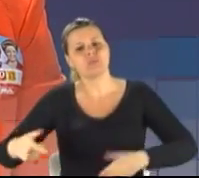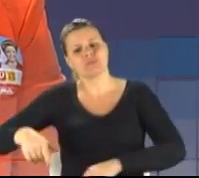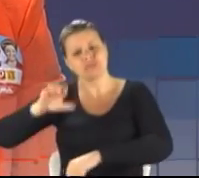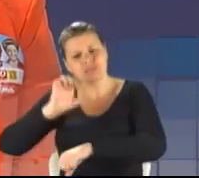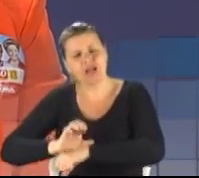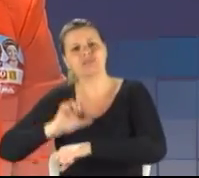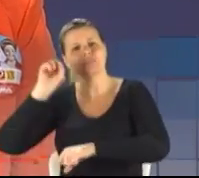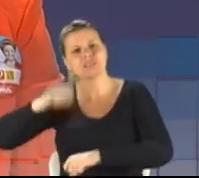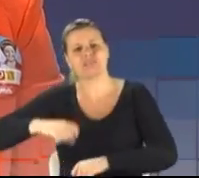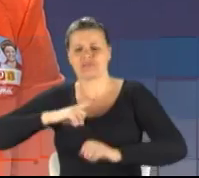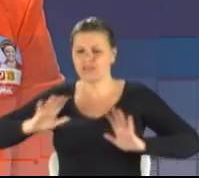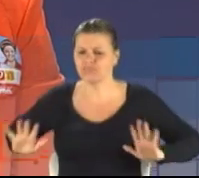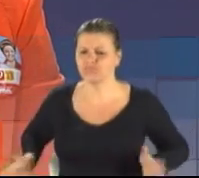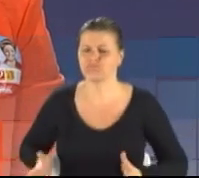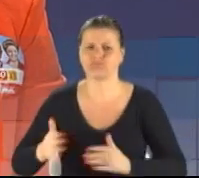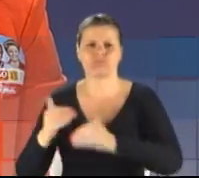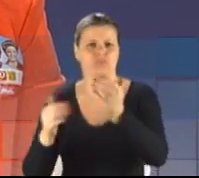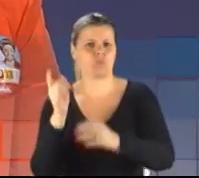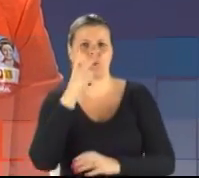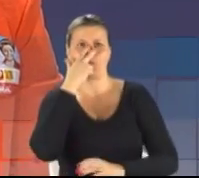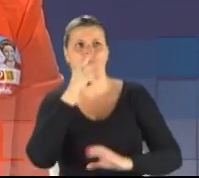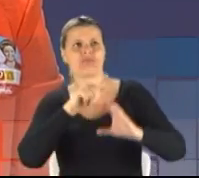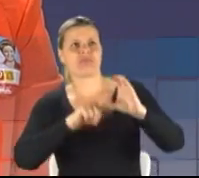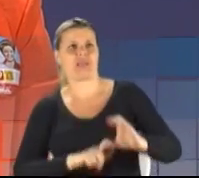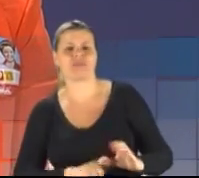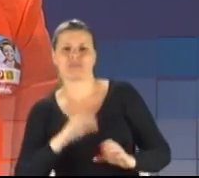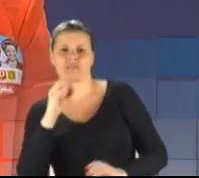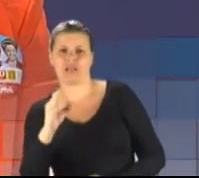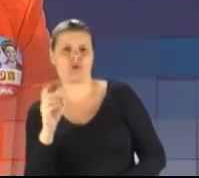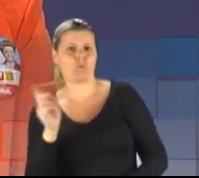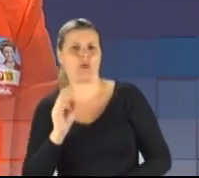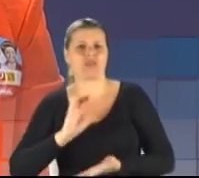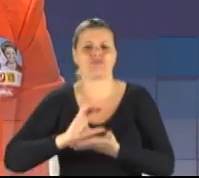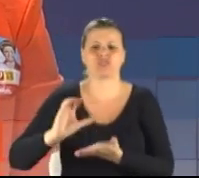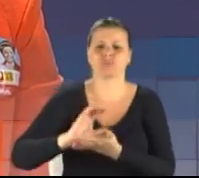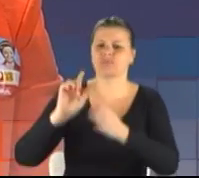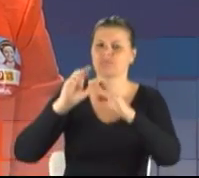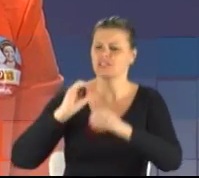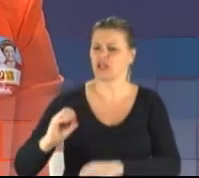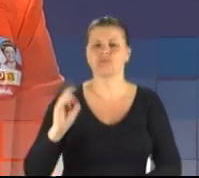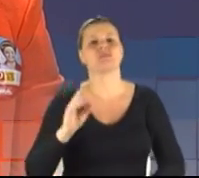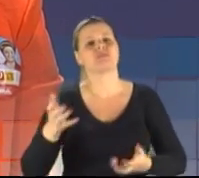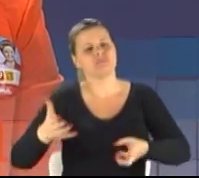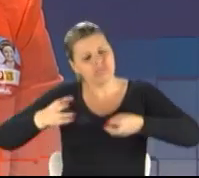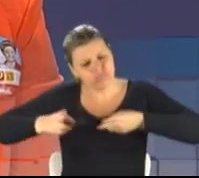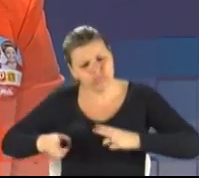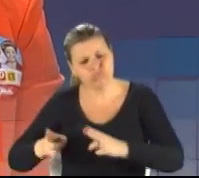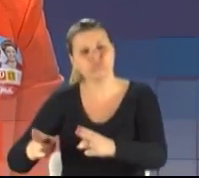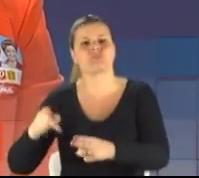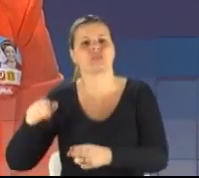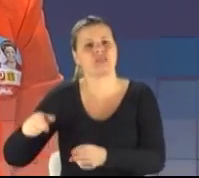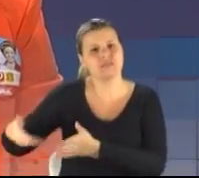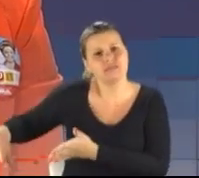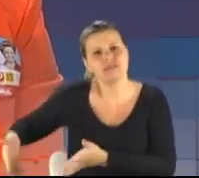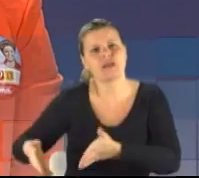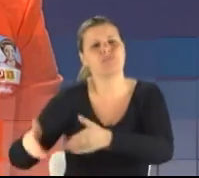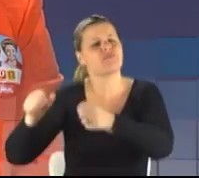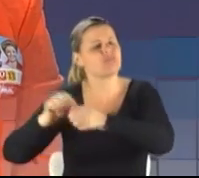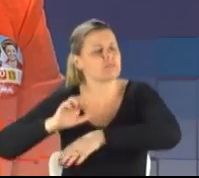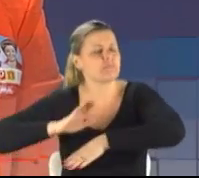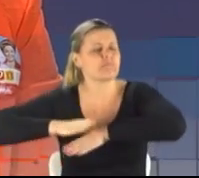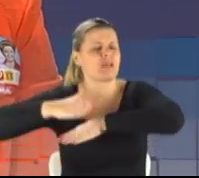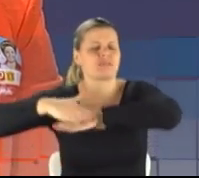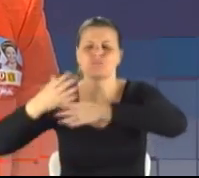desenvolvimento. Não é déficit zero, não é investimento zero. Nós queremos continuar este caminho e fazer muito mais.